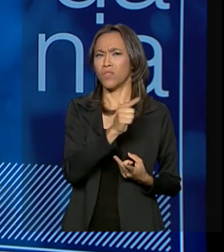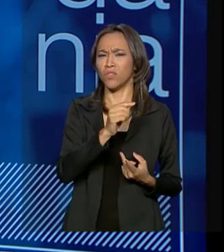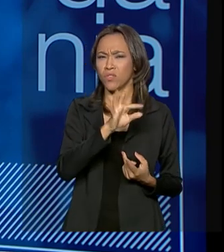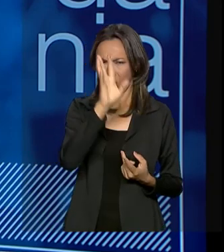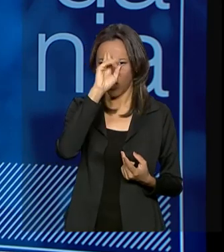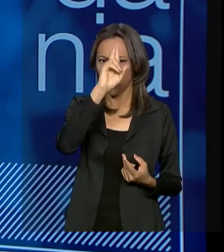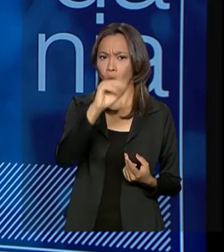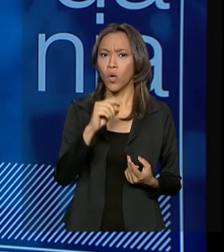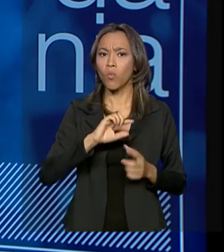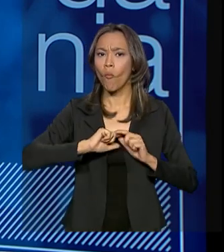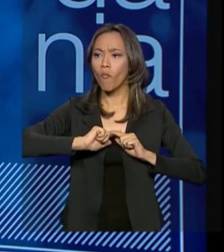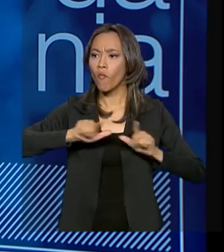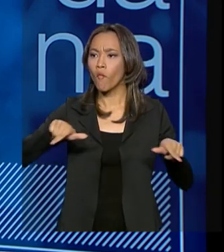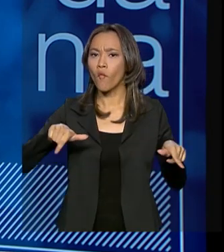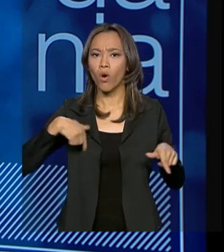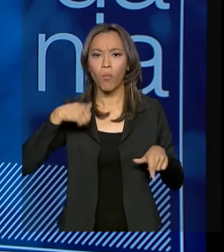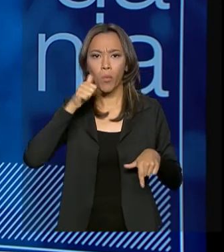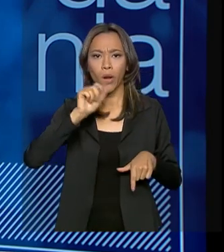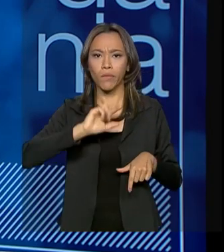nenhuma mulher.